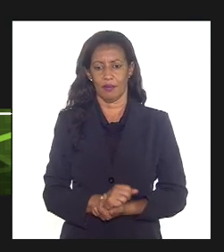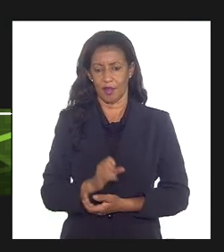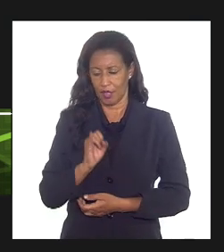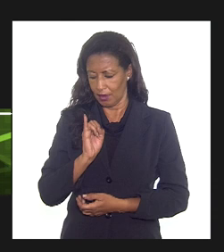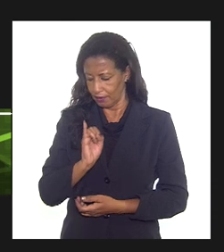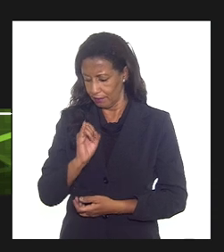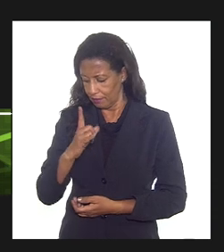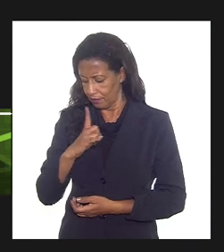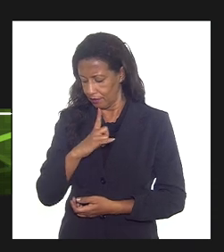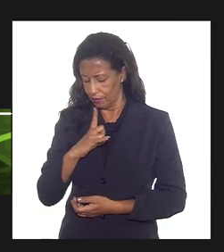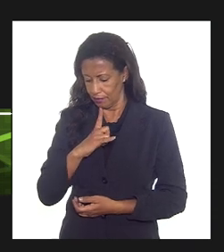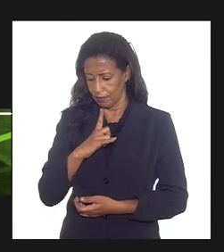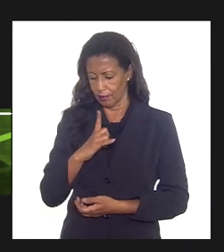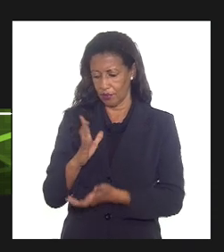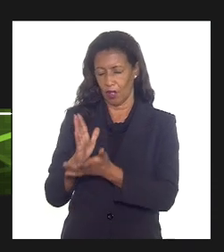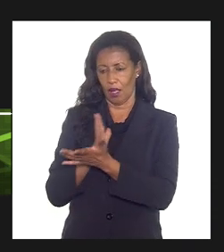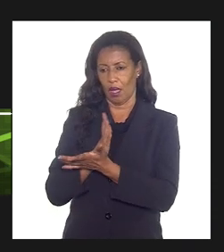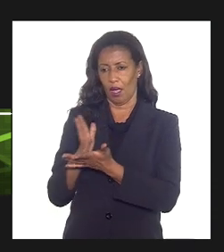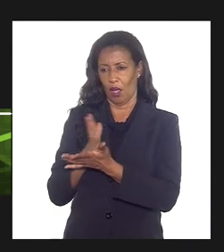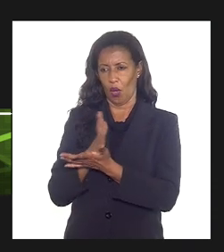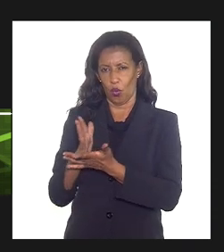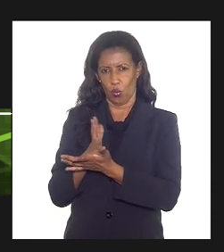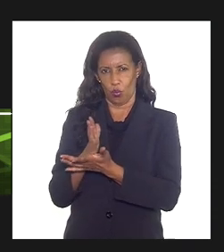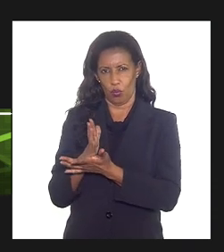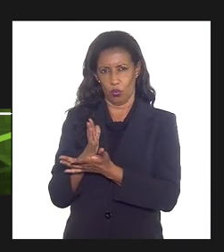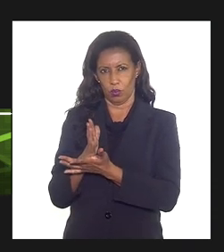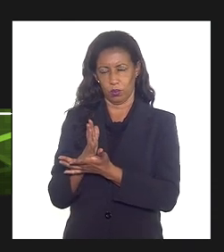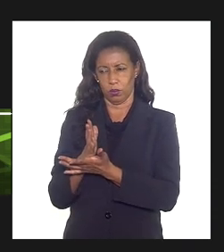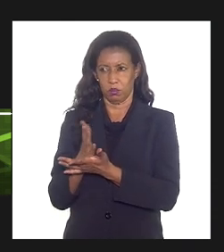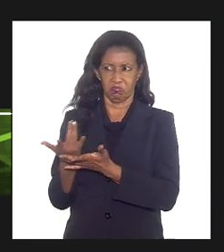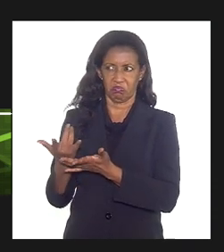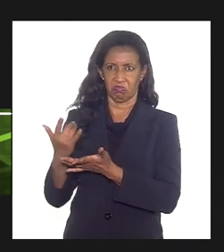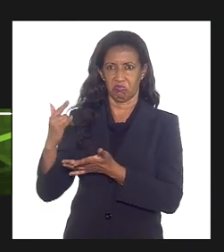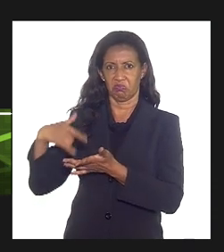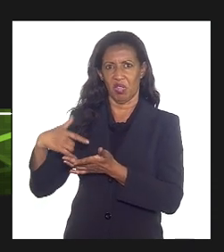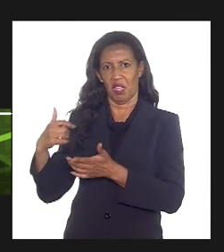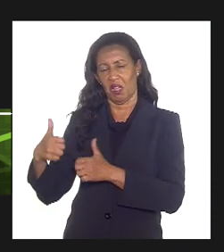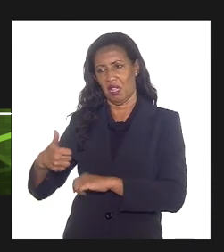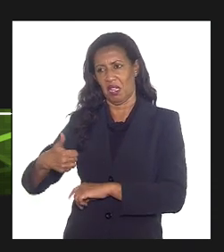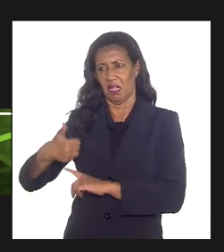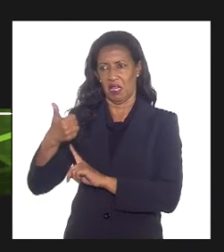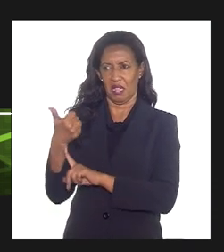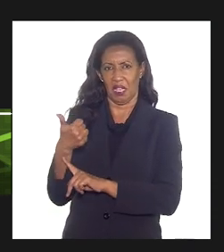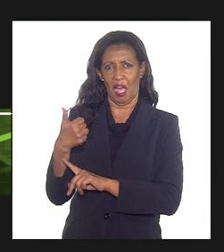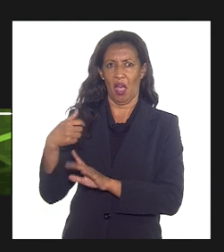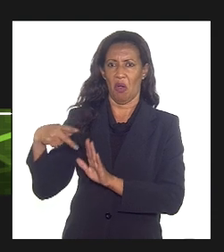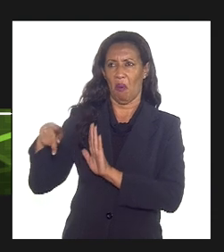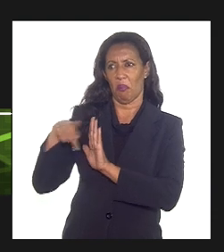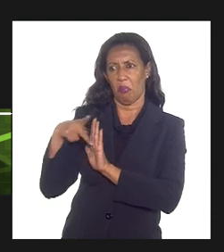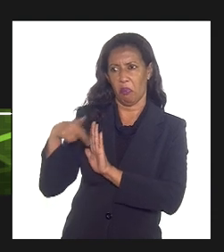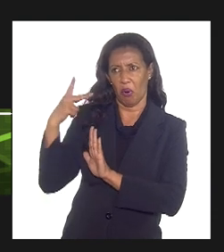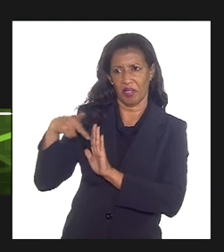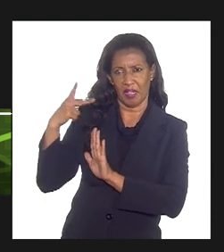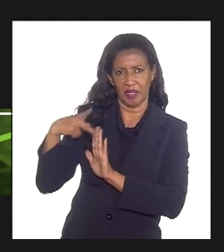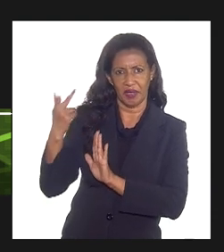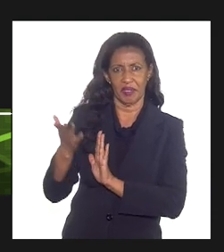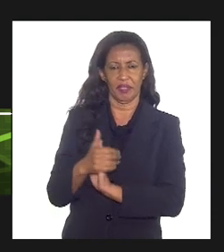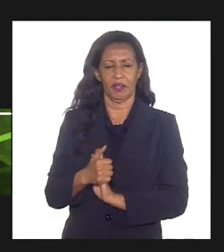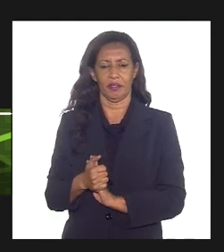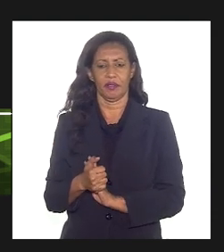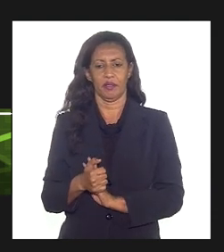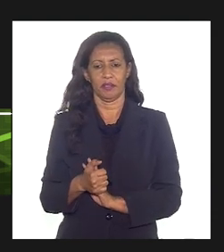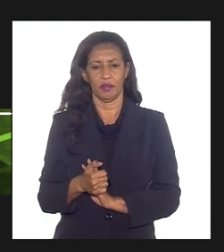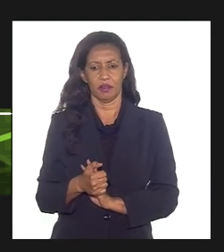algum instrumento legal, uma portaria da ANP, uma resolução,